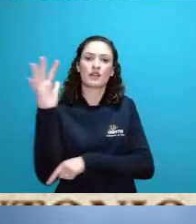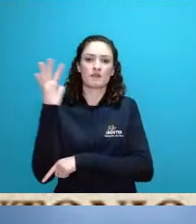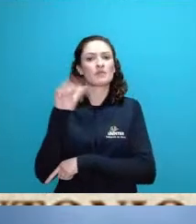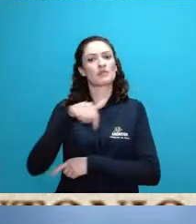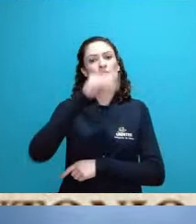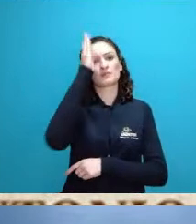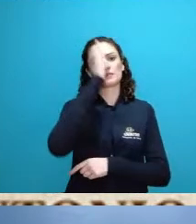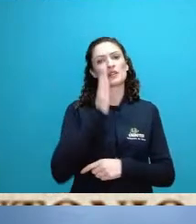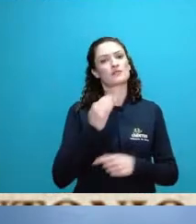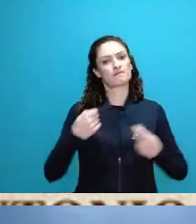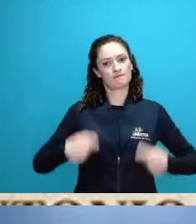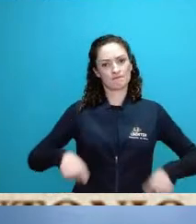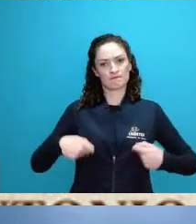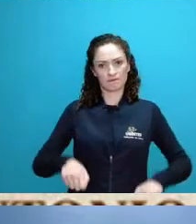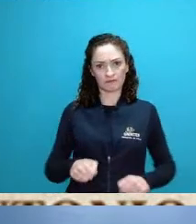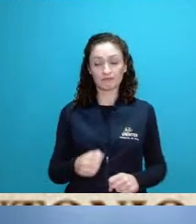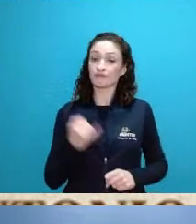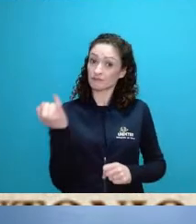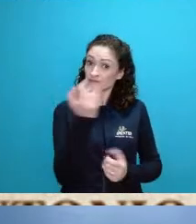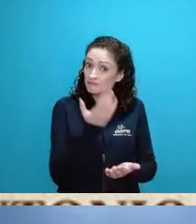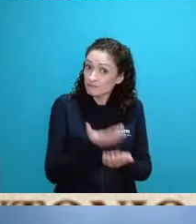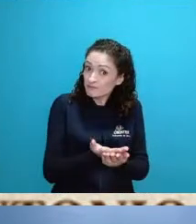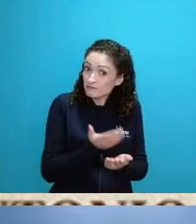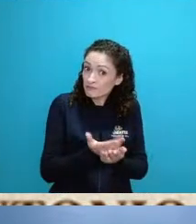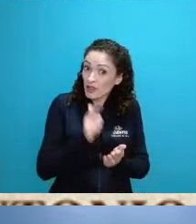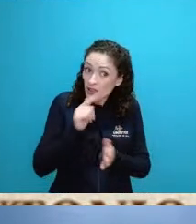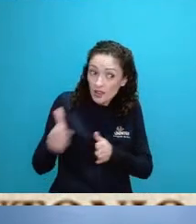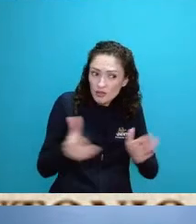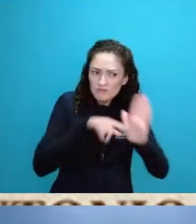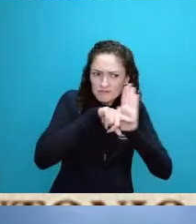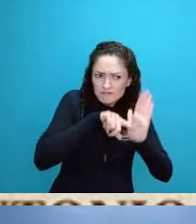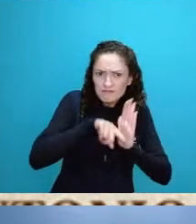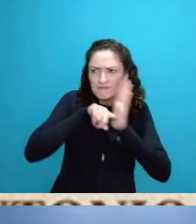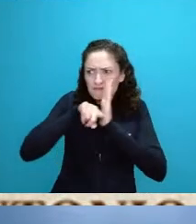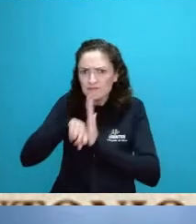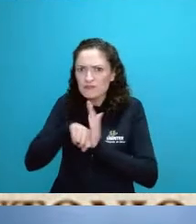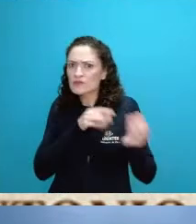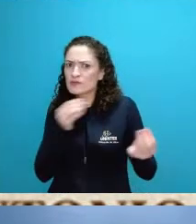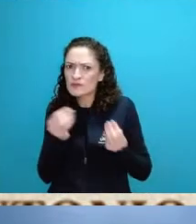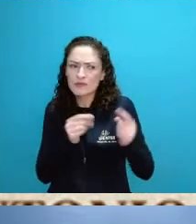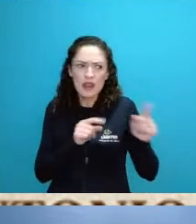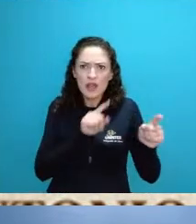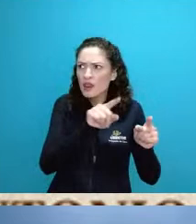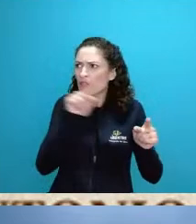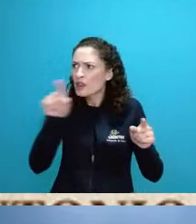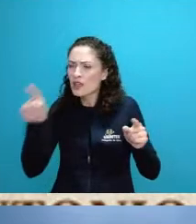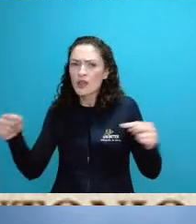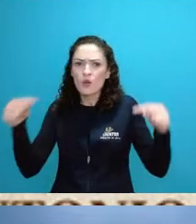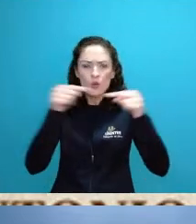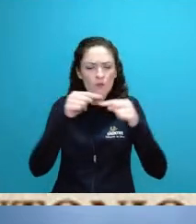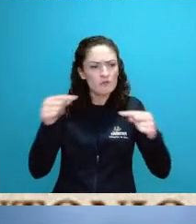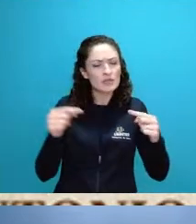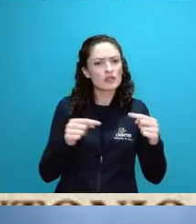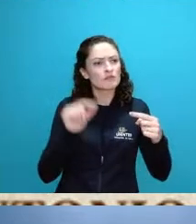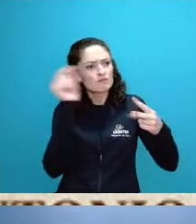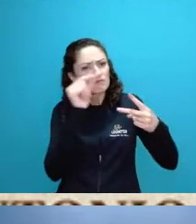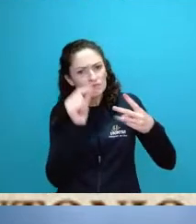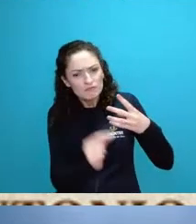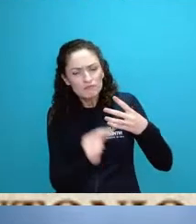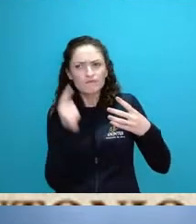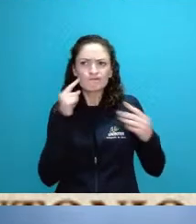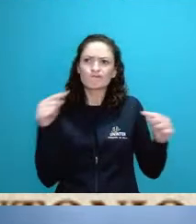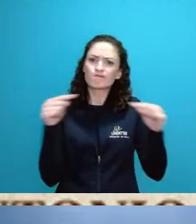aprenda a trabalhar com bacia aprenda a entender os elementos que se relacionam dentro de uma bacia além dos